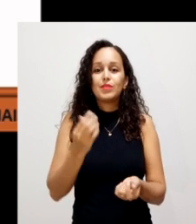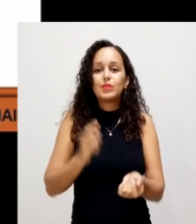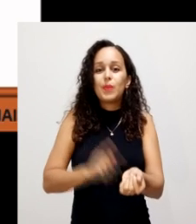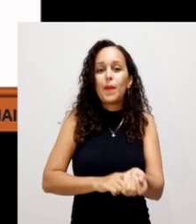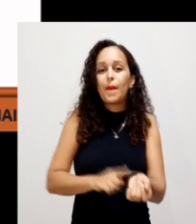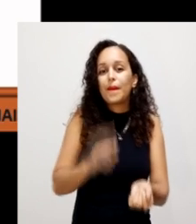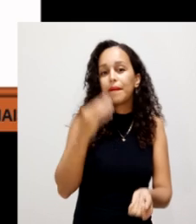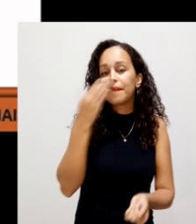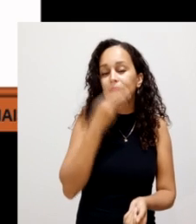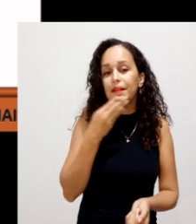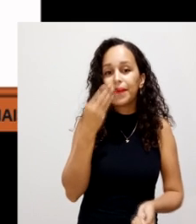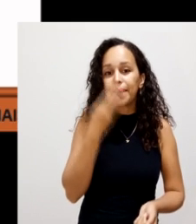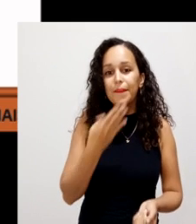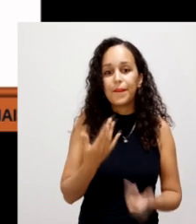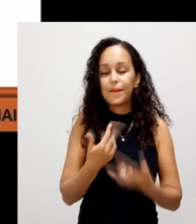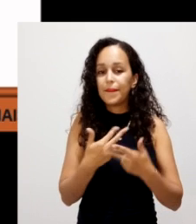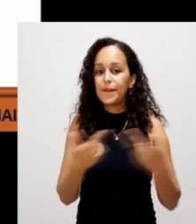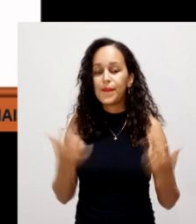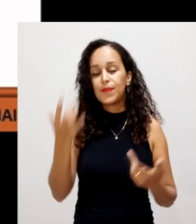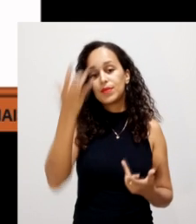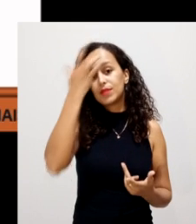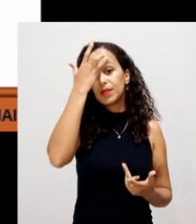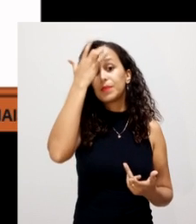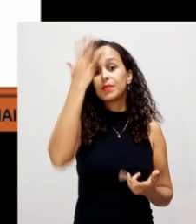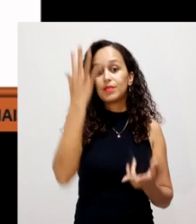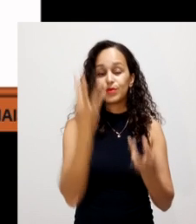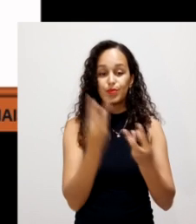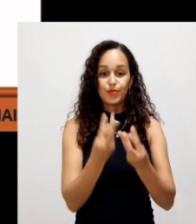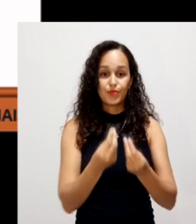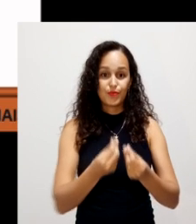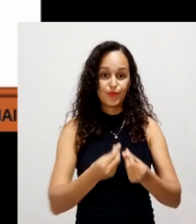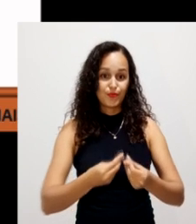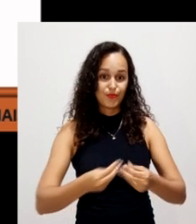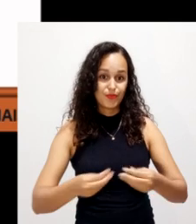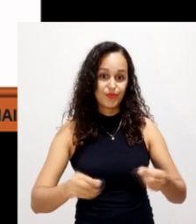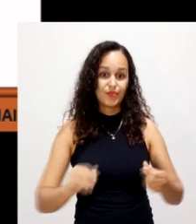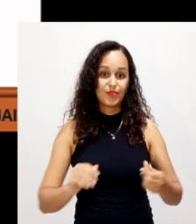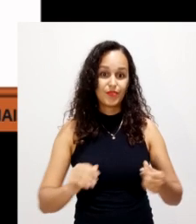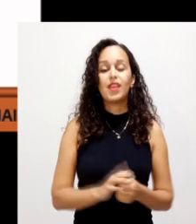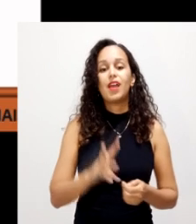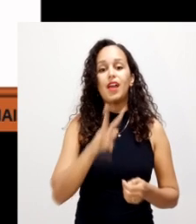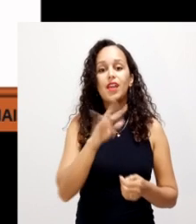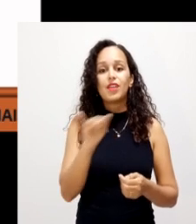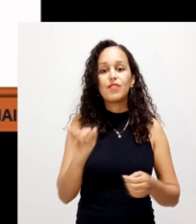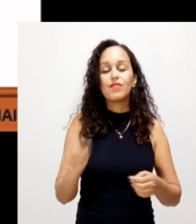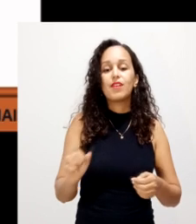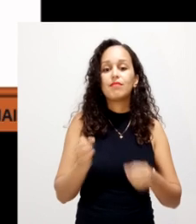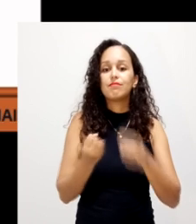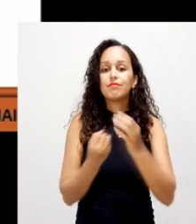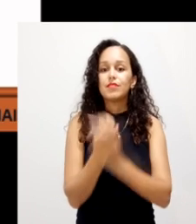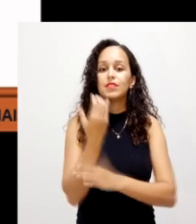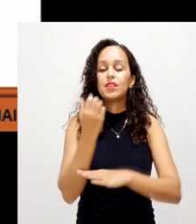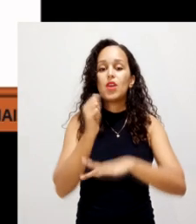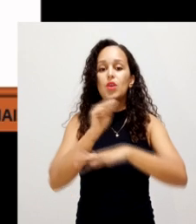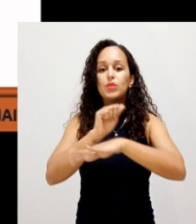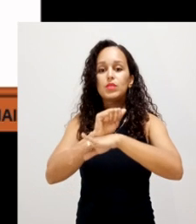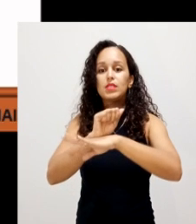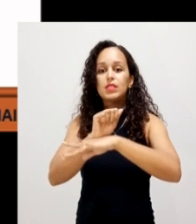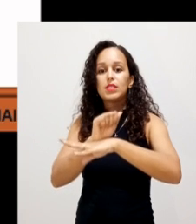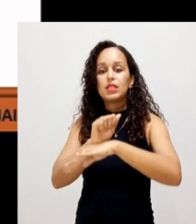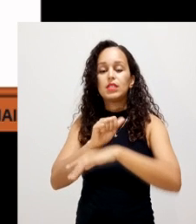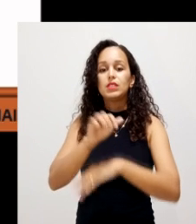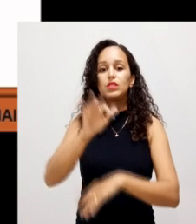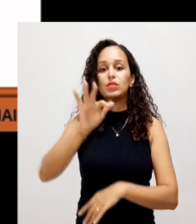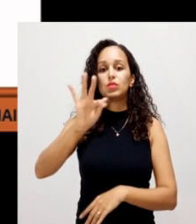lipídios, que são mais fáceis de se degradar. Esses, quando degradados, eles se aglutinam formando-se os ácidos públicos. E aí,